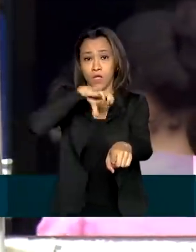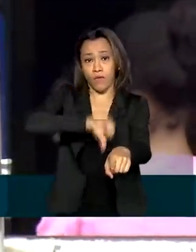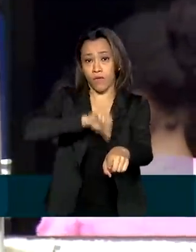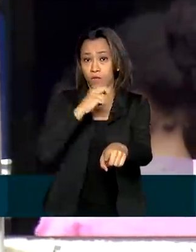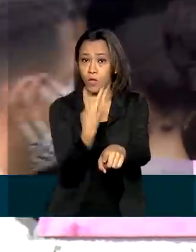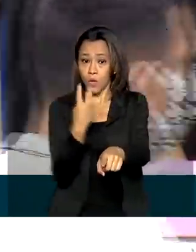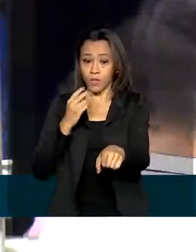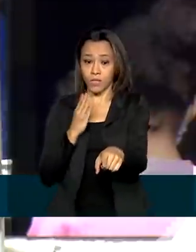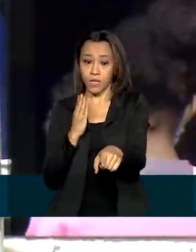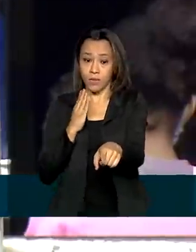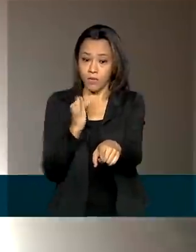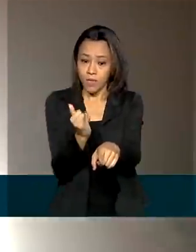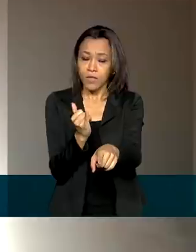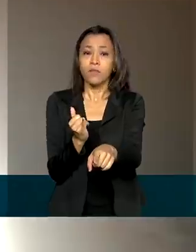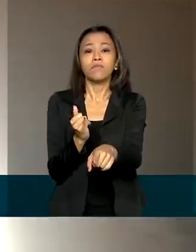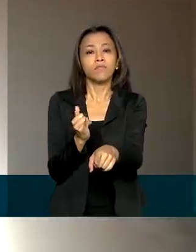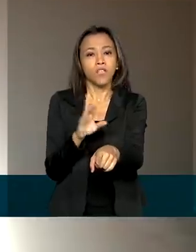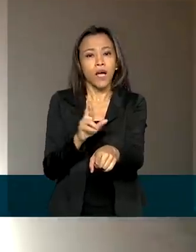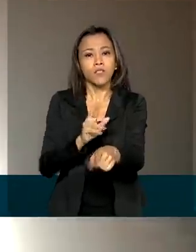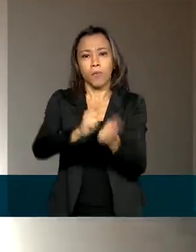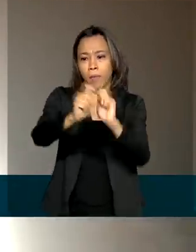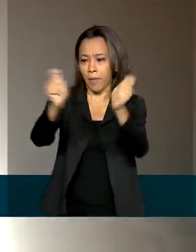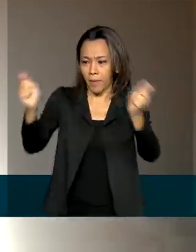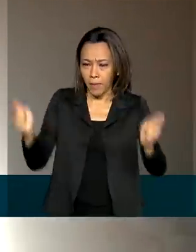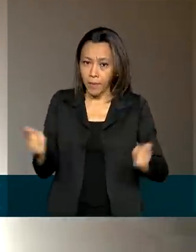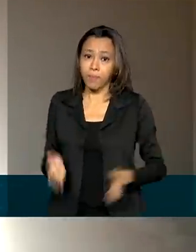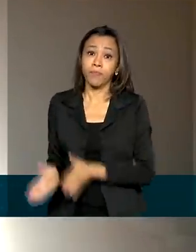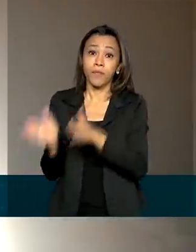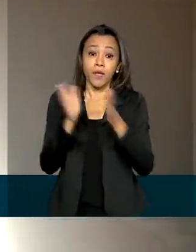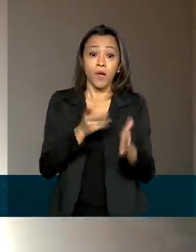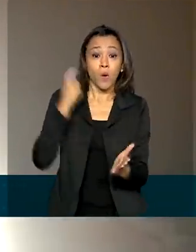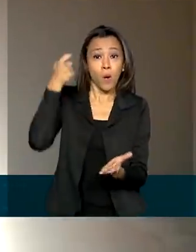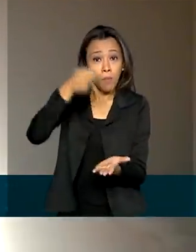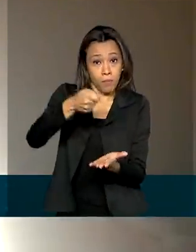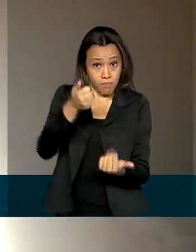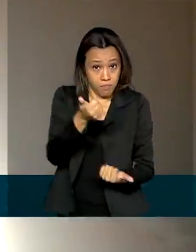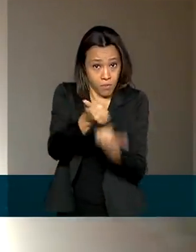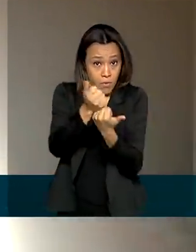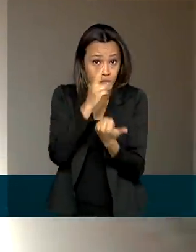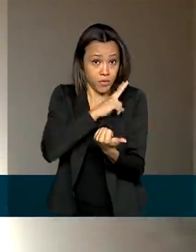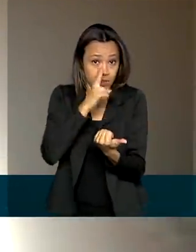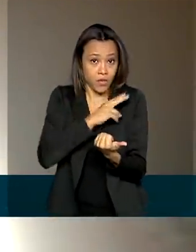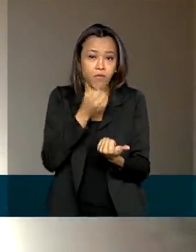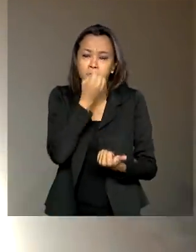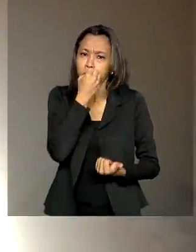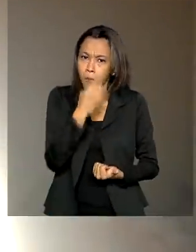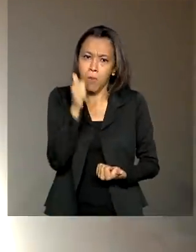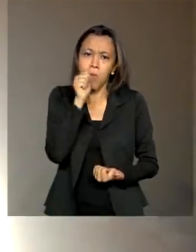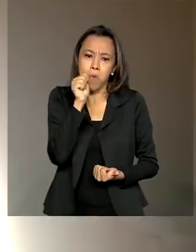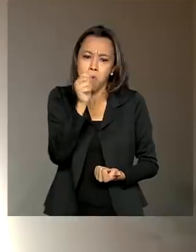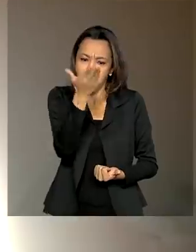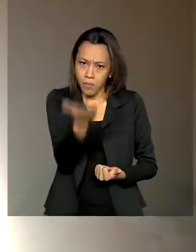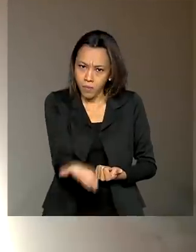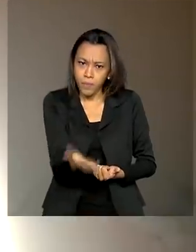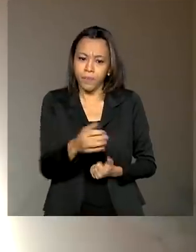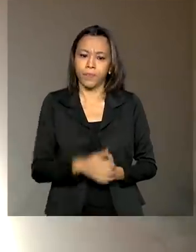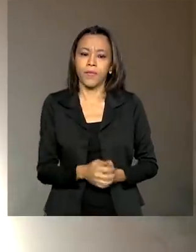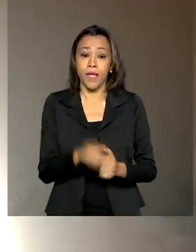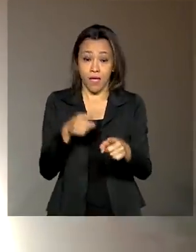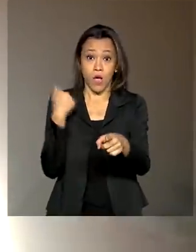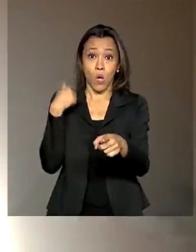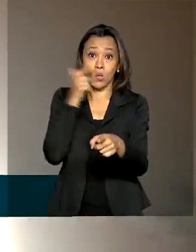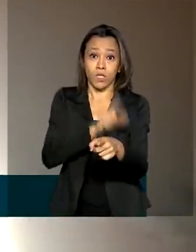reais em pagamentos. O auxílio emergencial chegou em boa hora para Bruna. Foi uma forma de pagar as